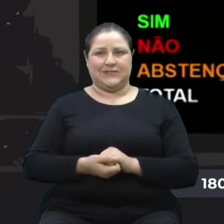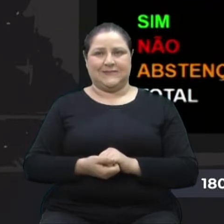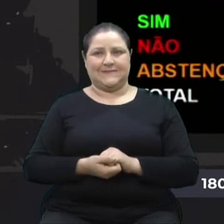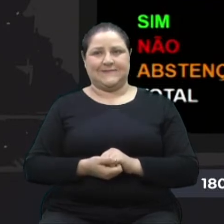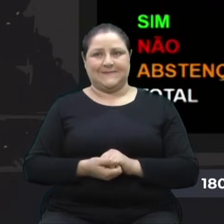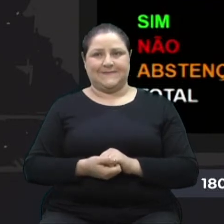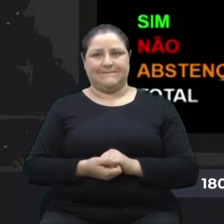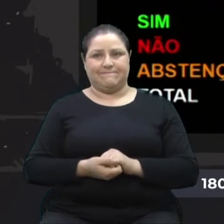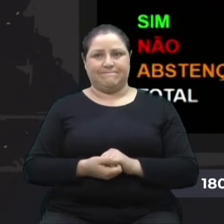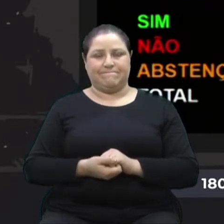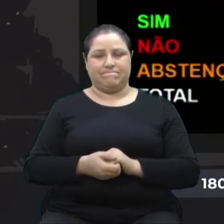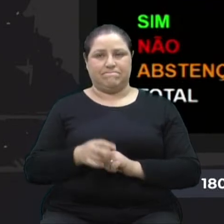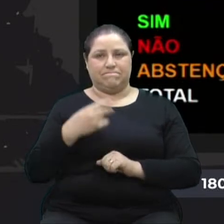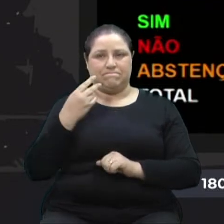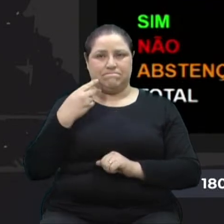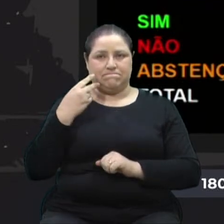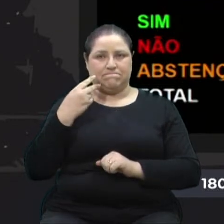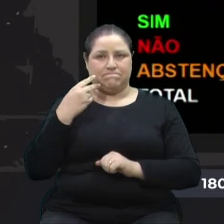Vereador Felipe,